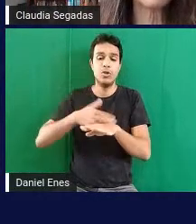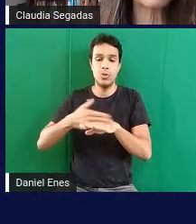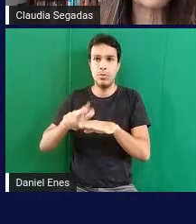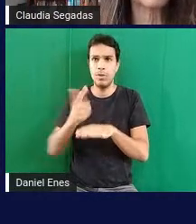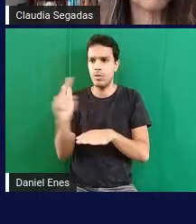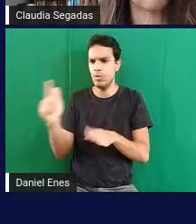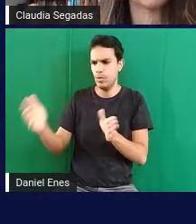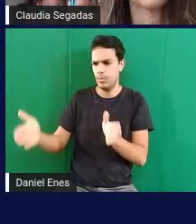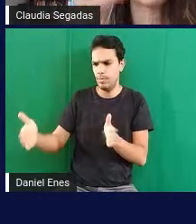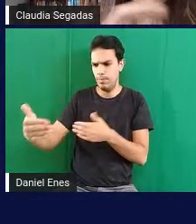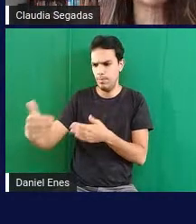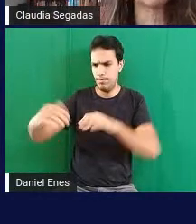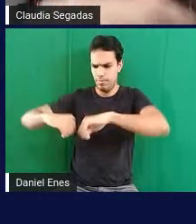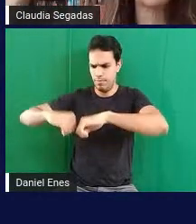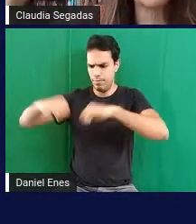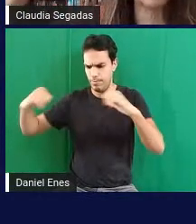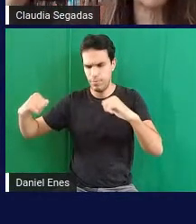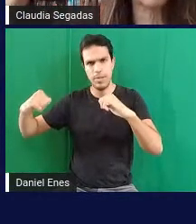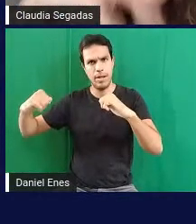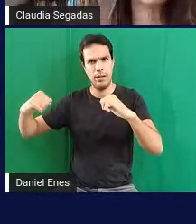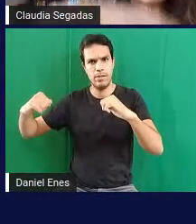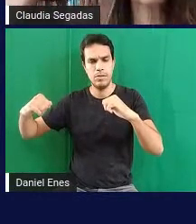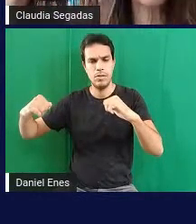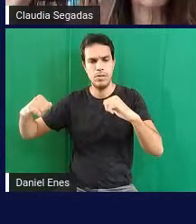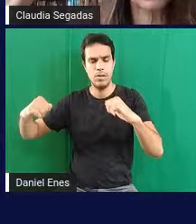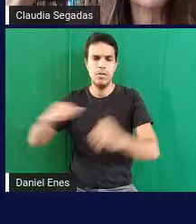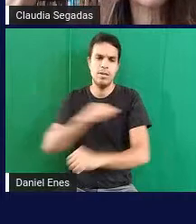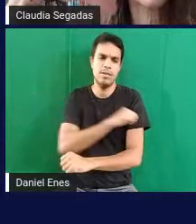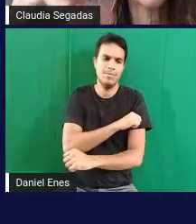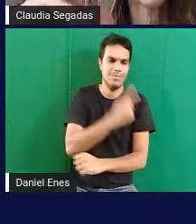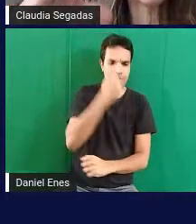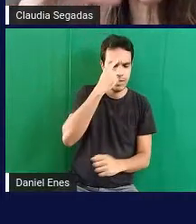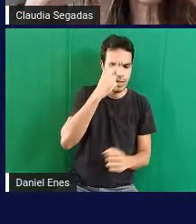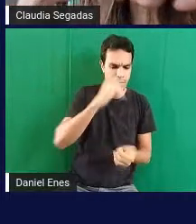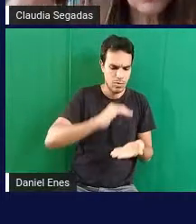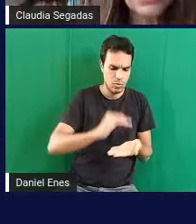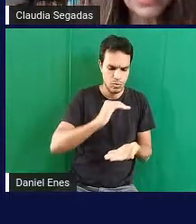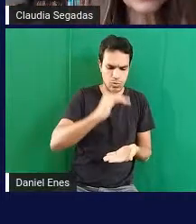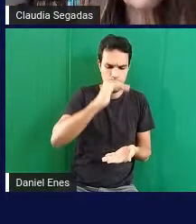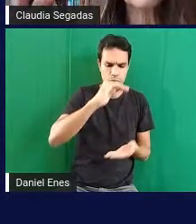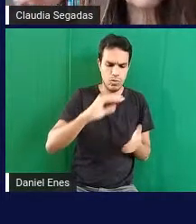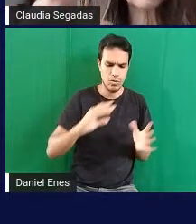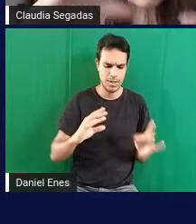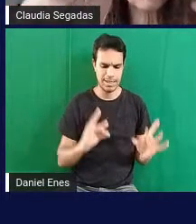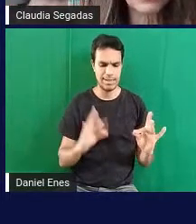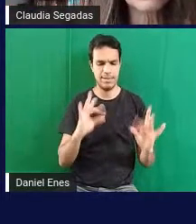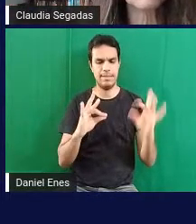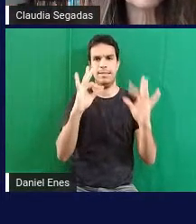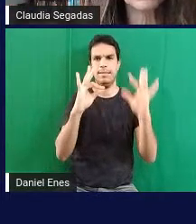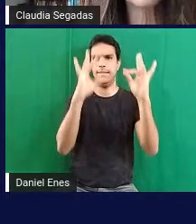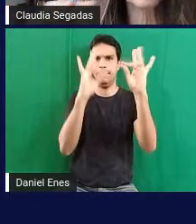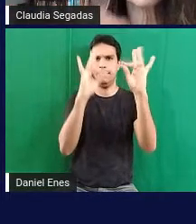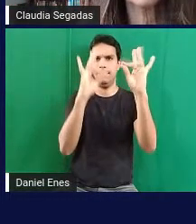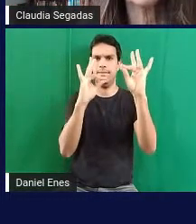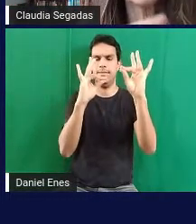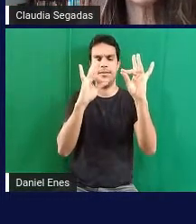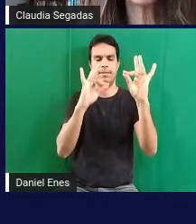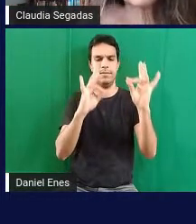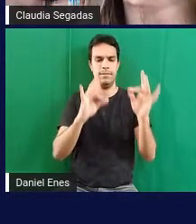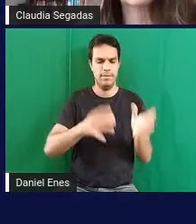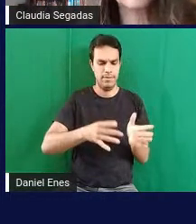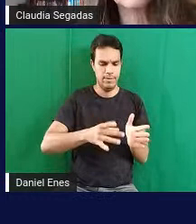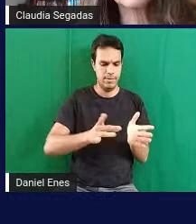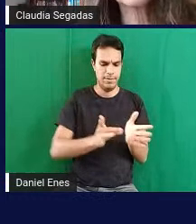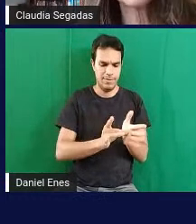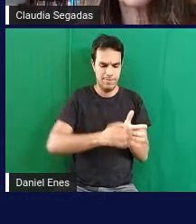alunos tem que pensar o seguinte bom caixas de chocolate são todas coladas quando eu descolar quando eu descolar essas caixas